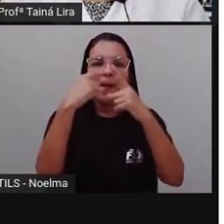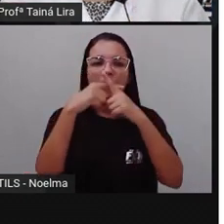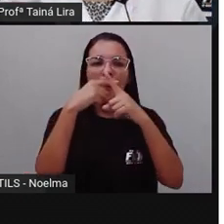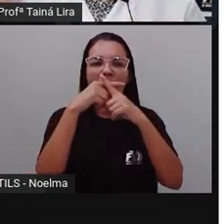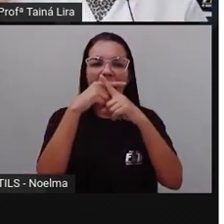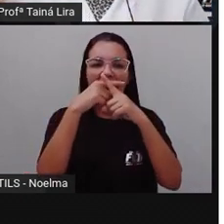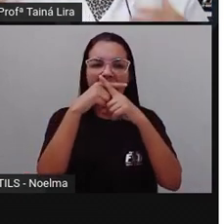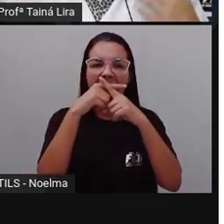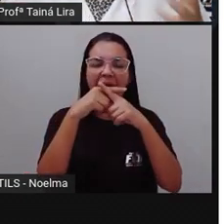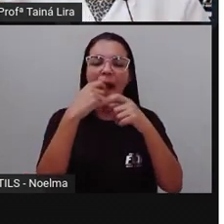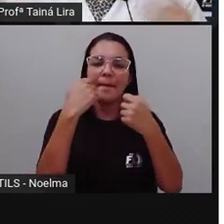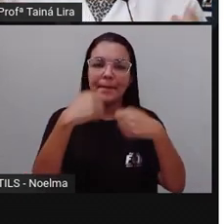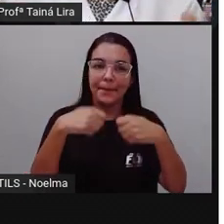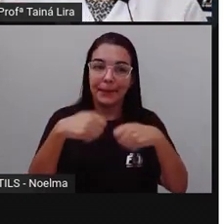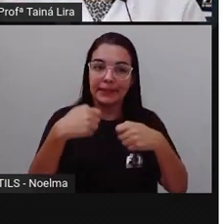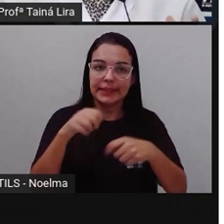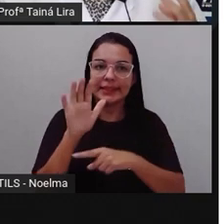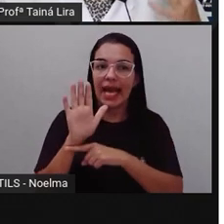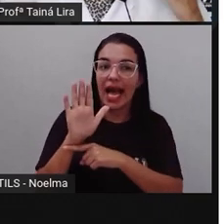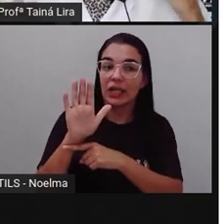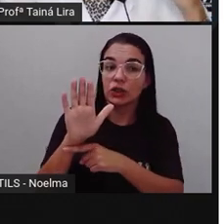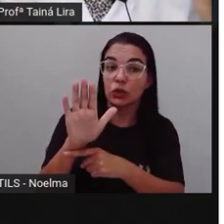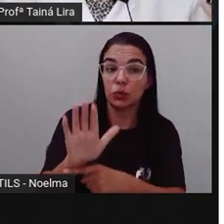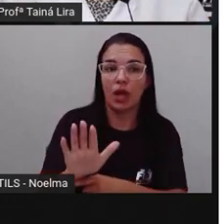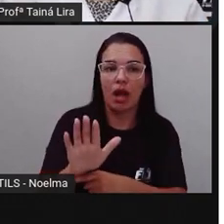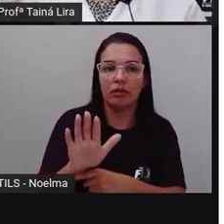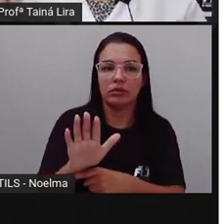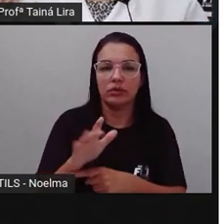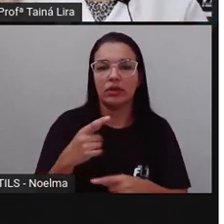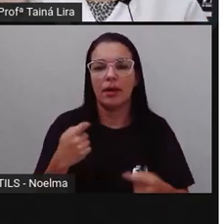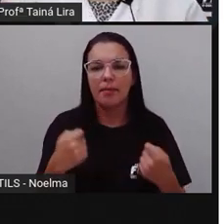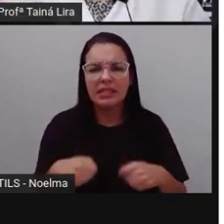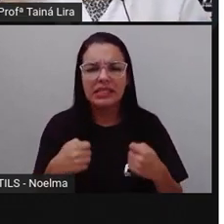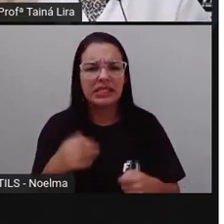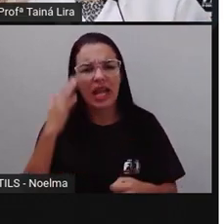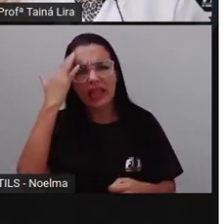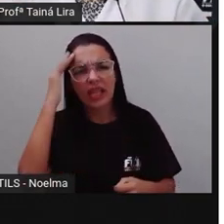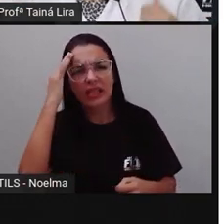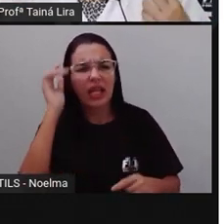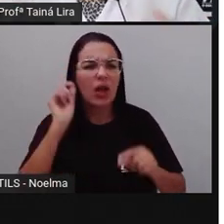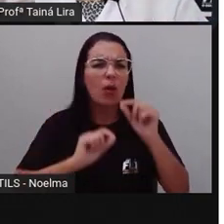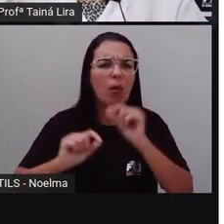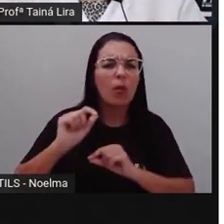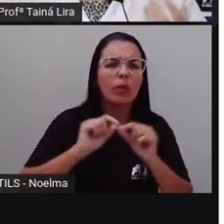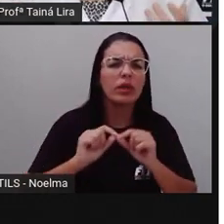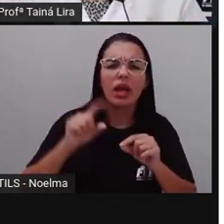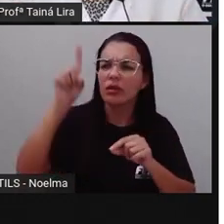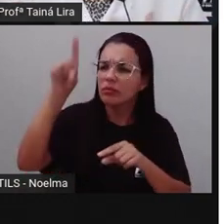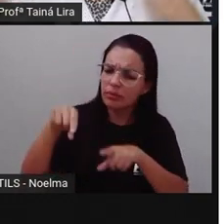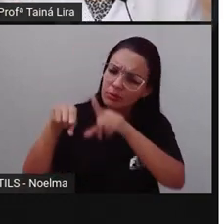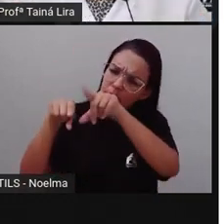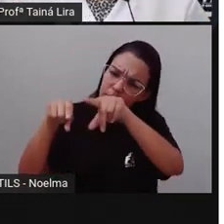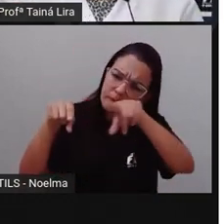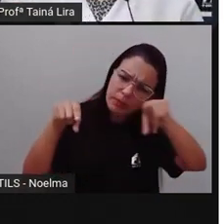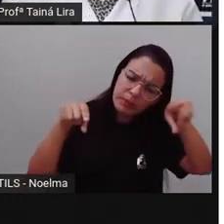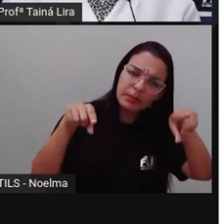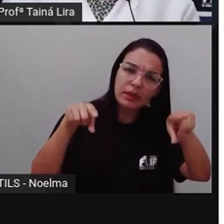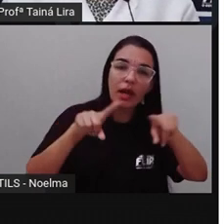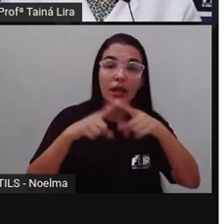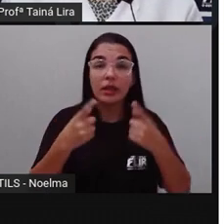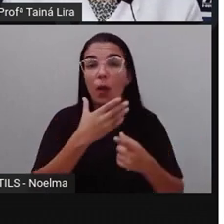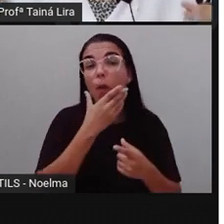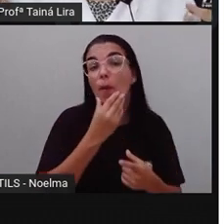lendo, Para a gente entender ali, que é que essa tabela está dizendo, O que é que esse gráfico está dizendo, E aí, Leandro acabou